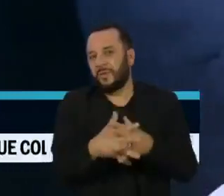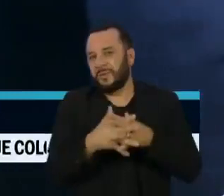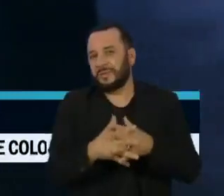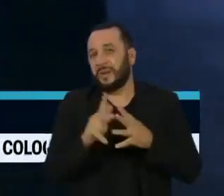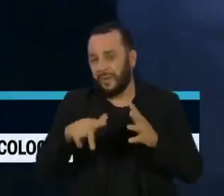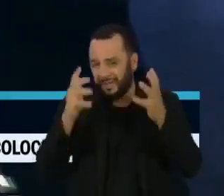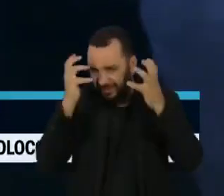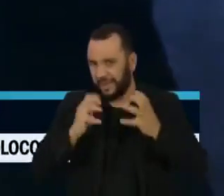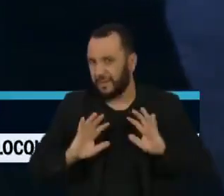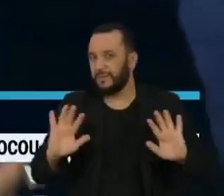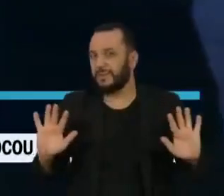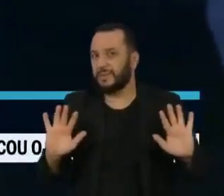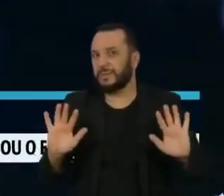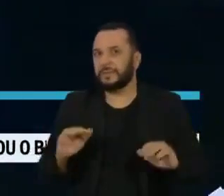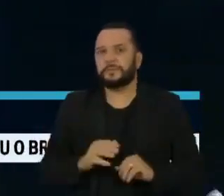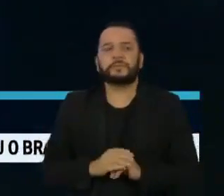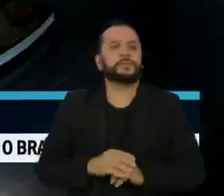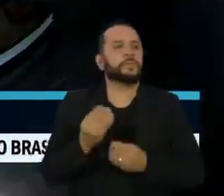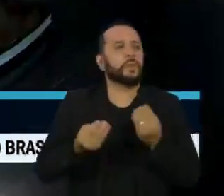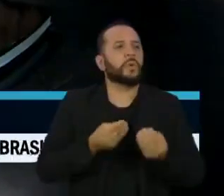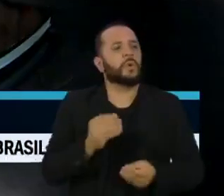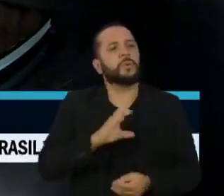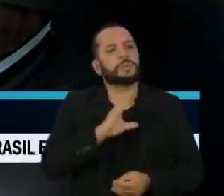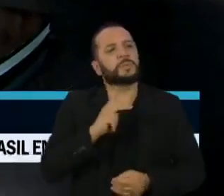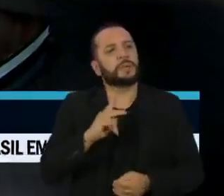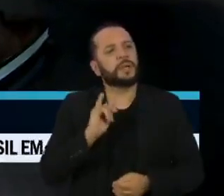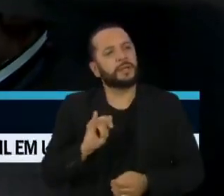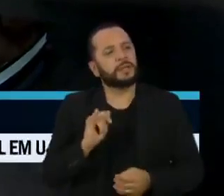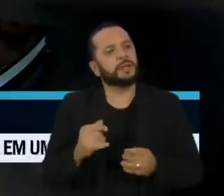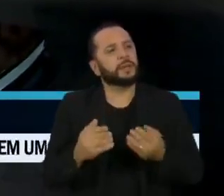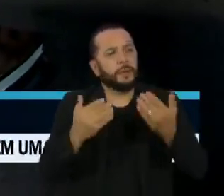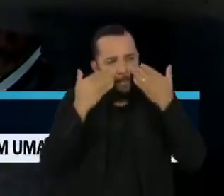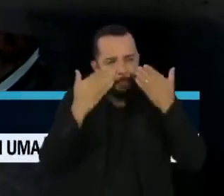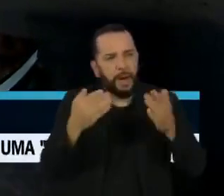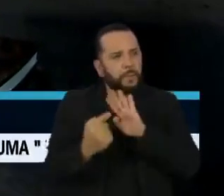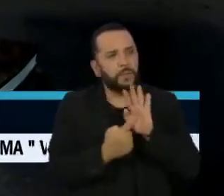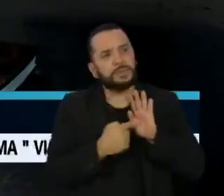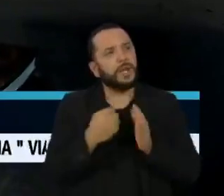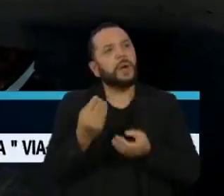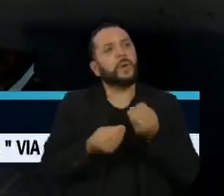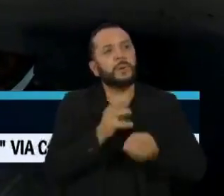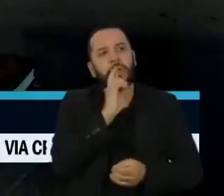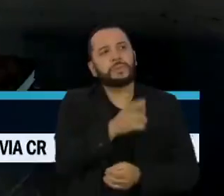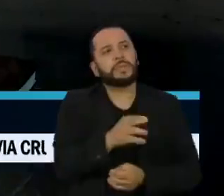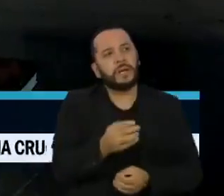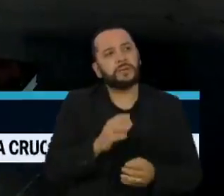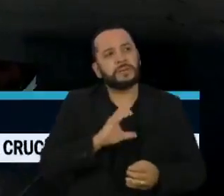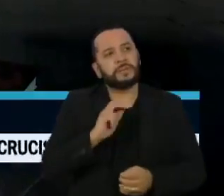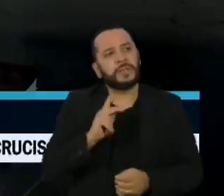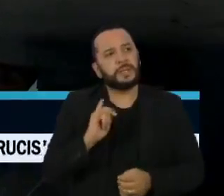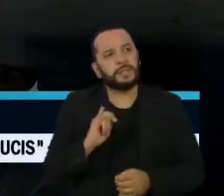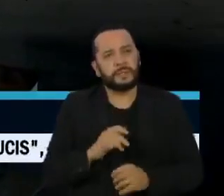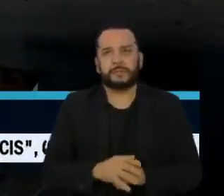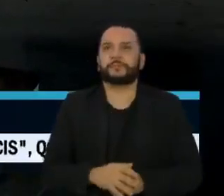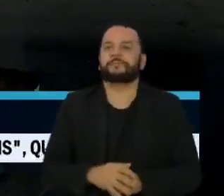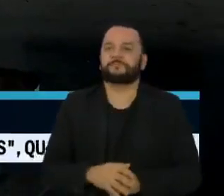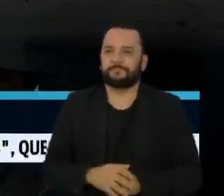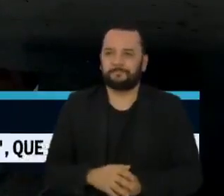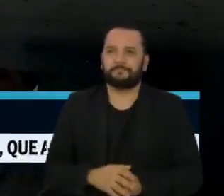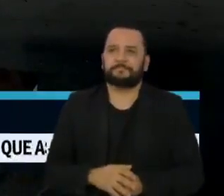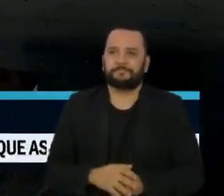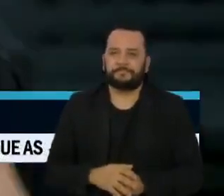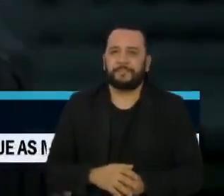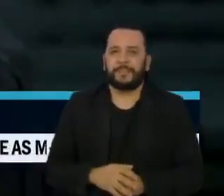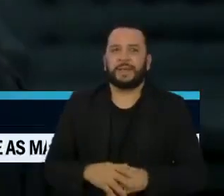Yatila, o que a CPI ainda pode revelar? Quais resultados concretos nós podemos esperar? A gente ainda precisa